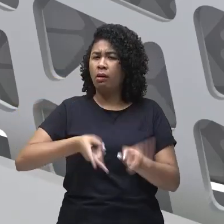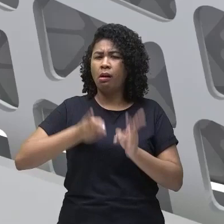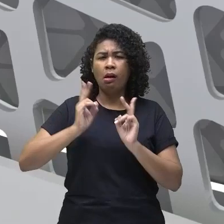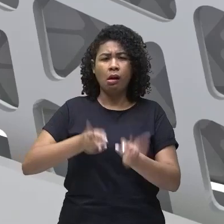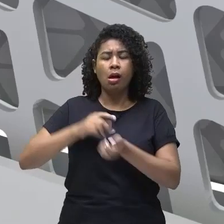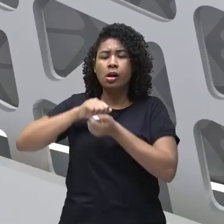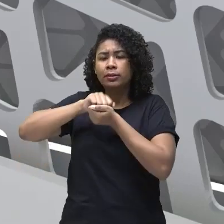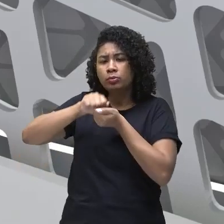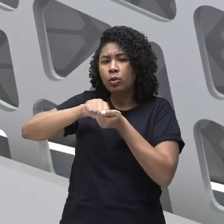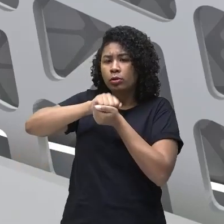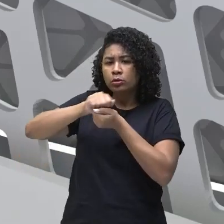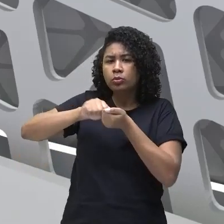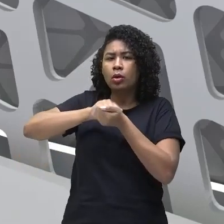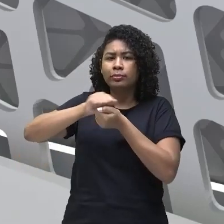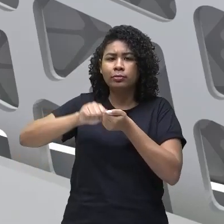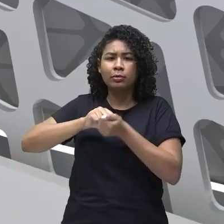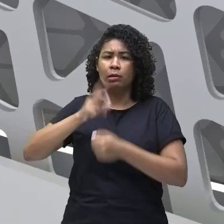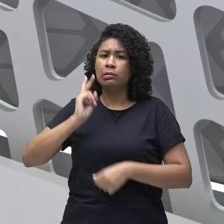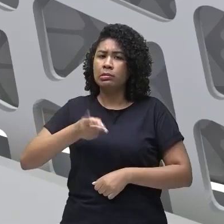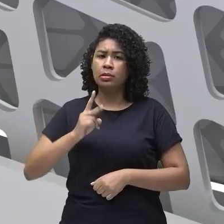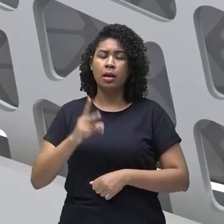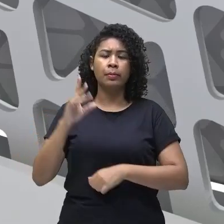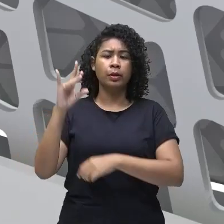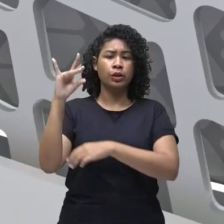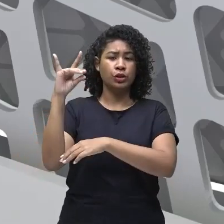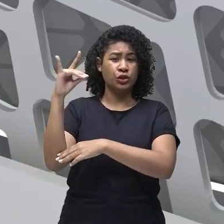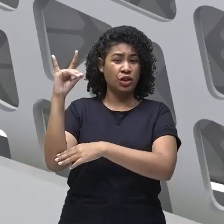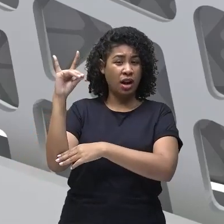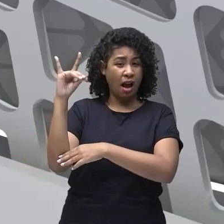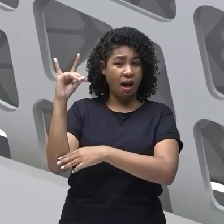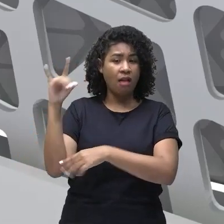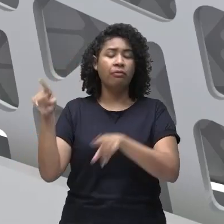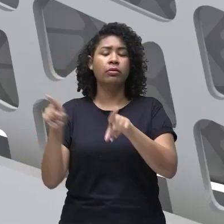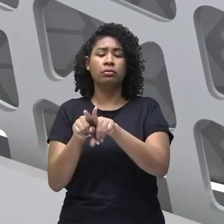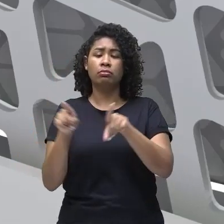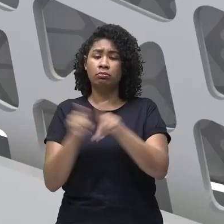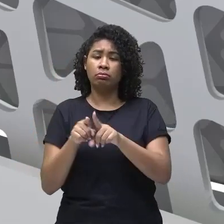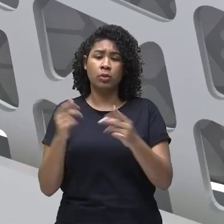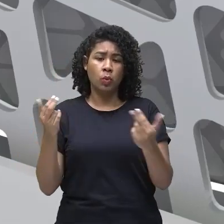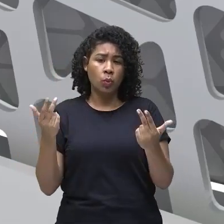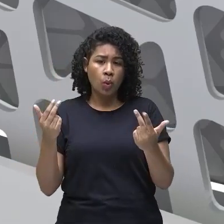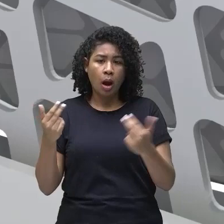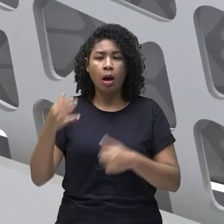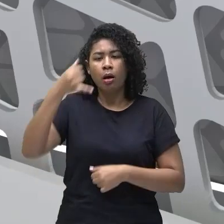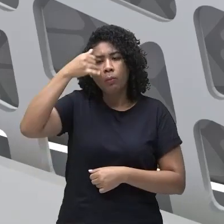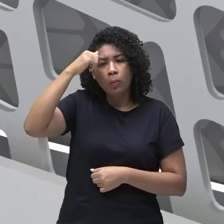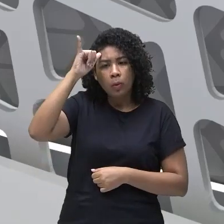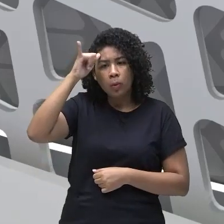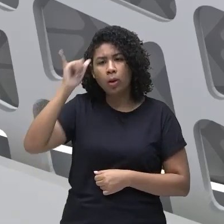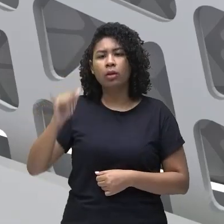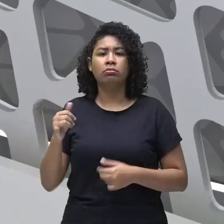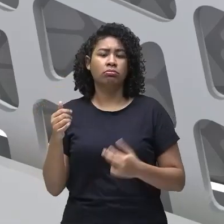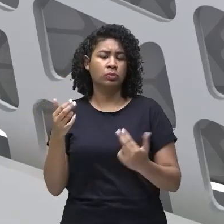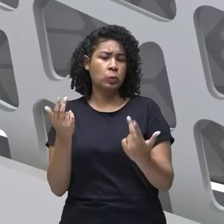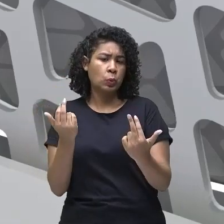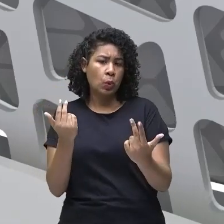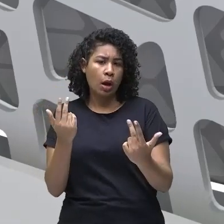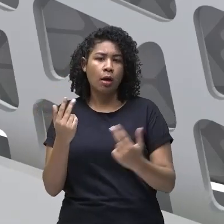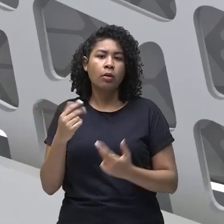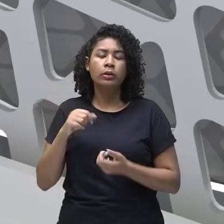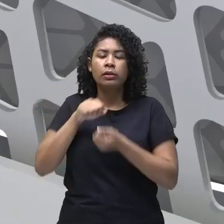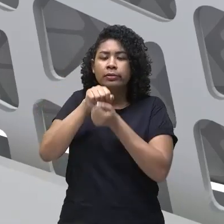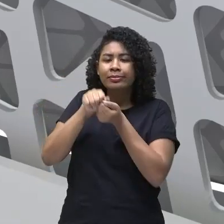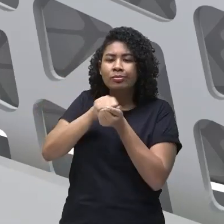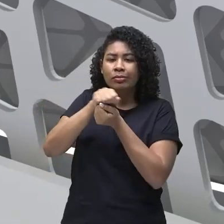a gente está falando dos bovinhos, girafas também realizam esse processo de ruminância e durante esse processo há a